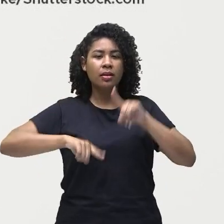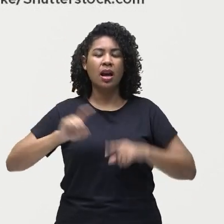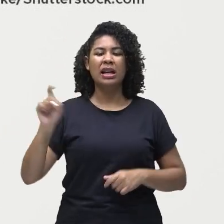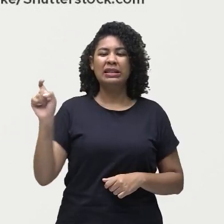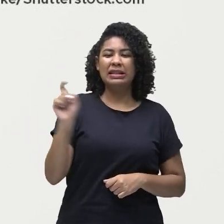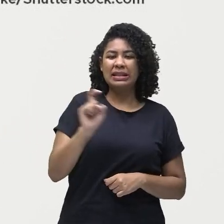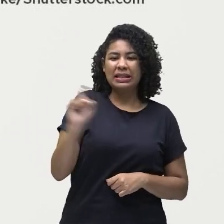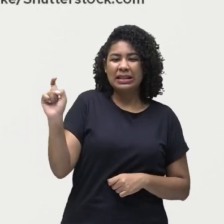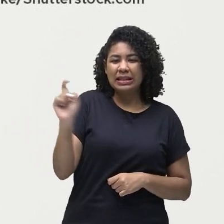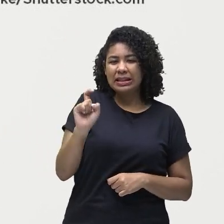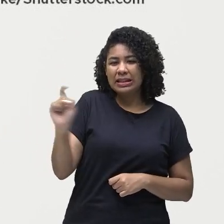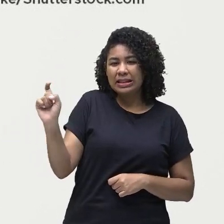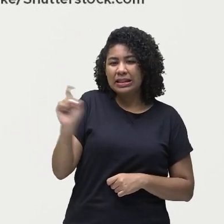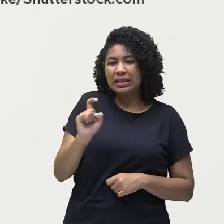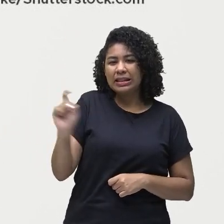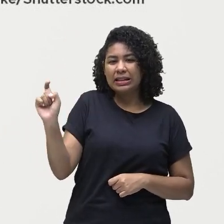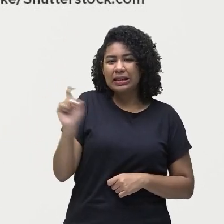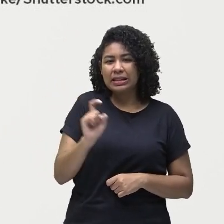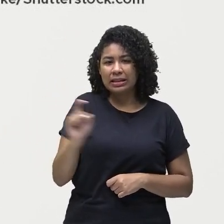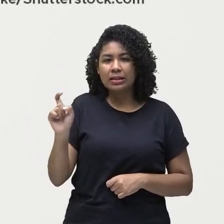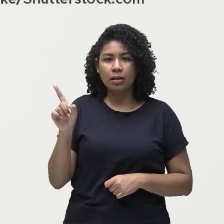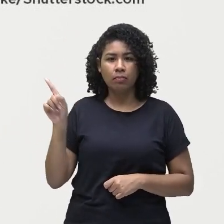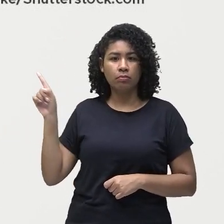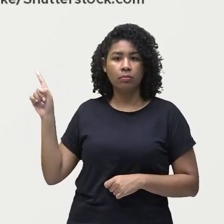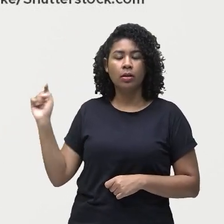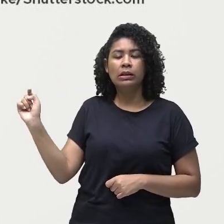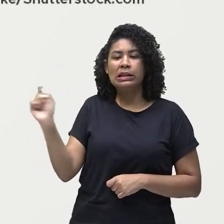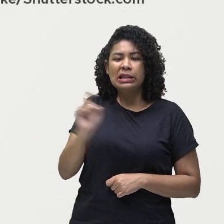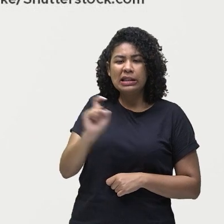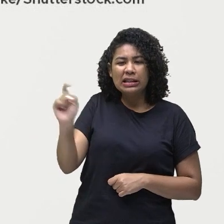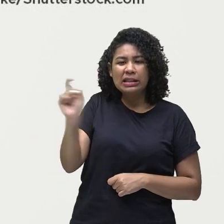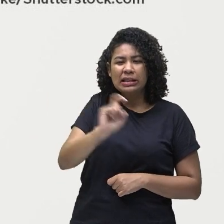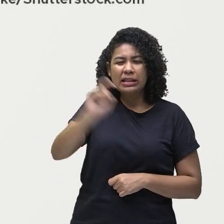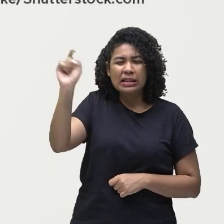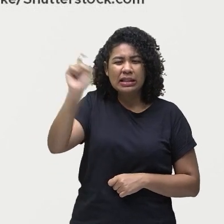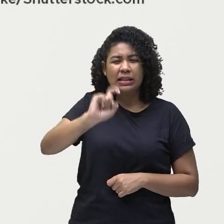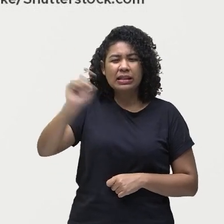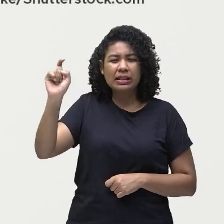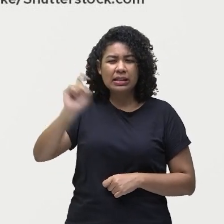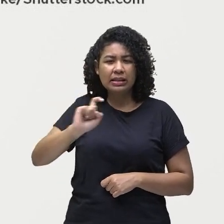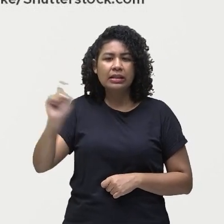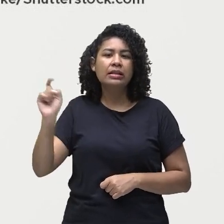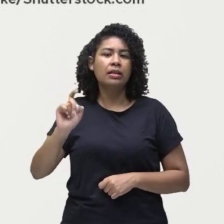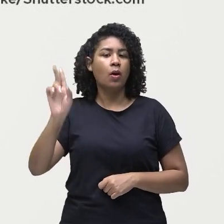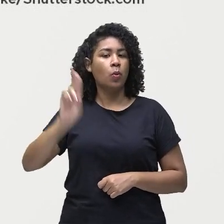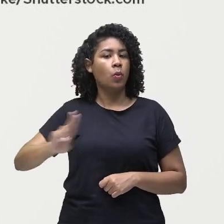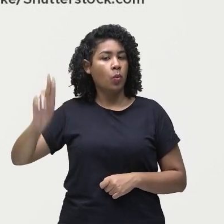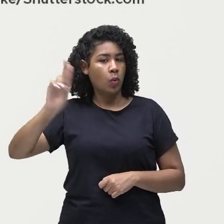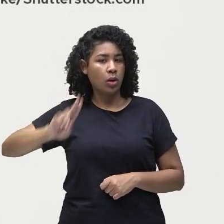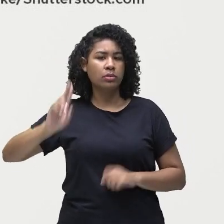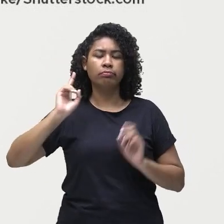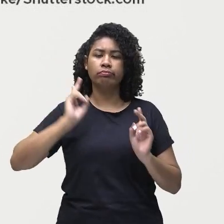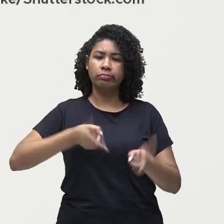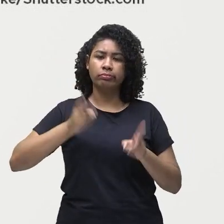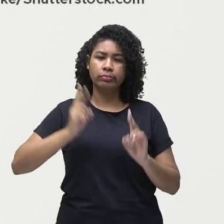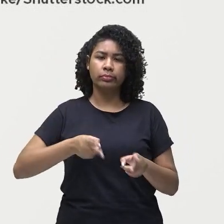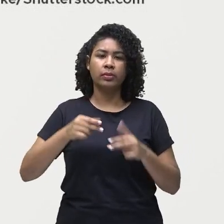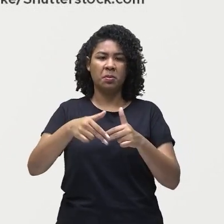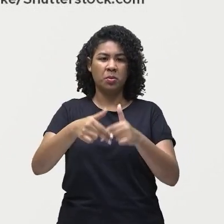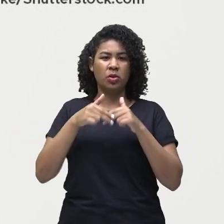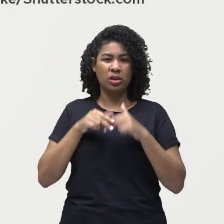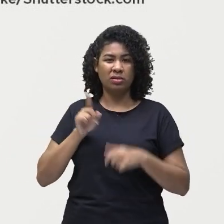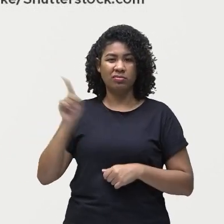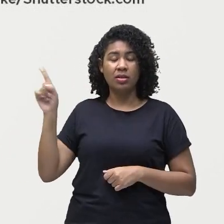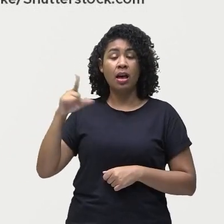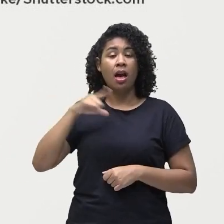nessas, nesses aparelhos não, nesses objetos que a gente usa como spray e aí tem vários